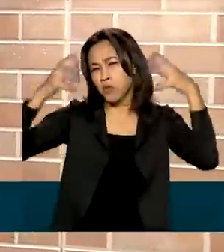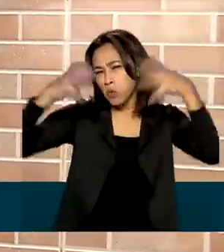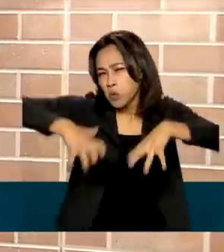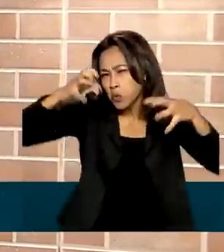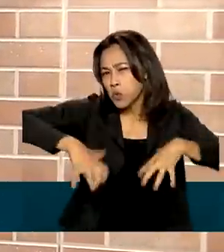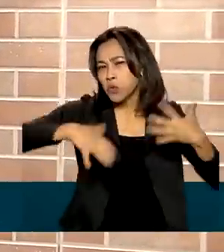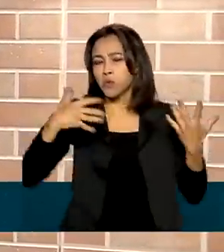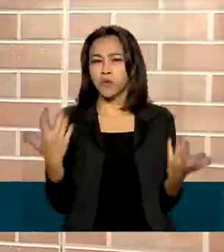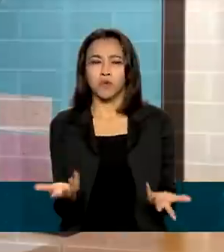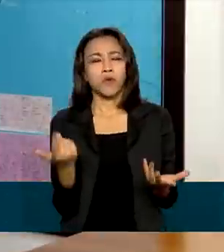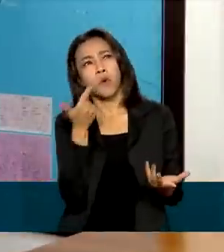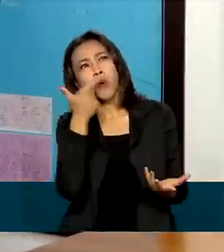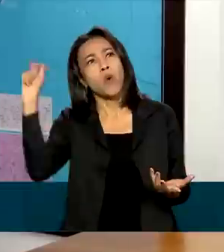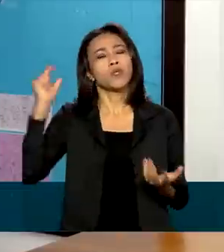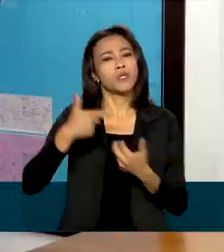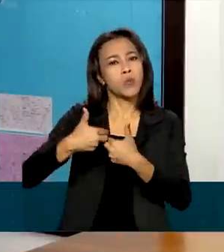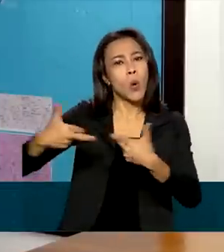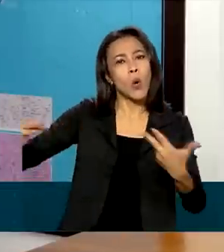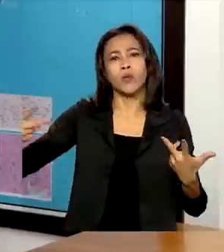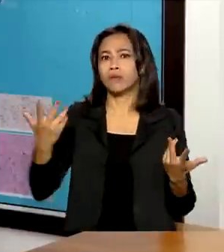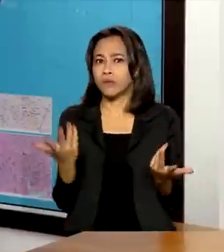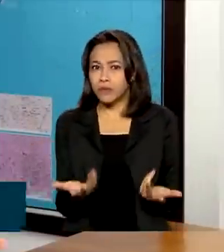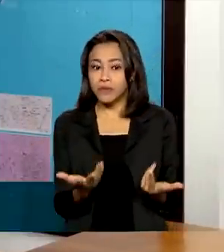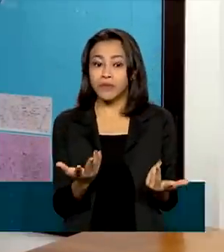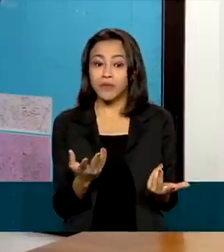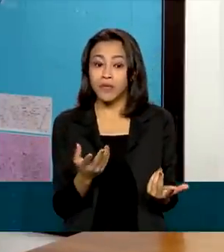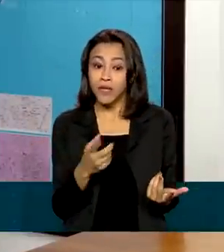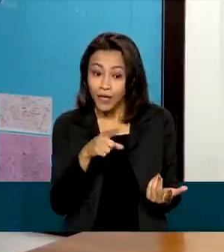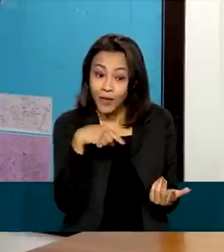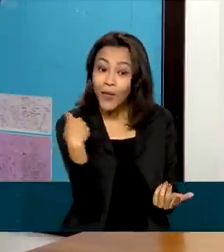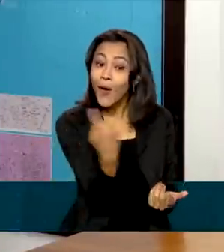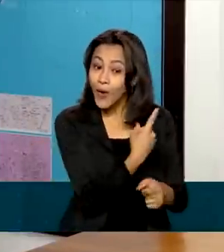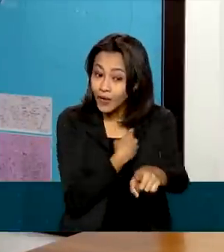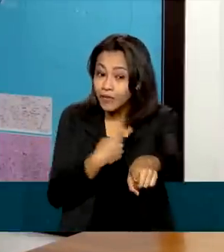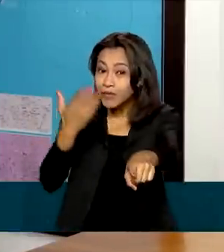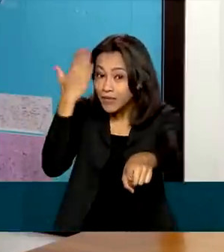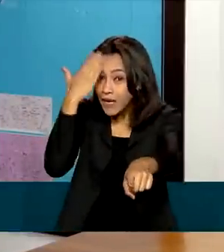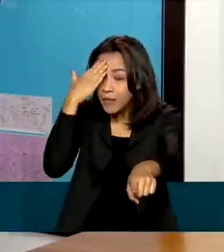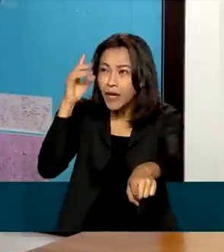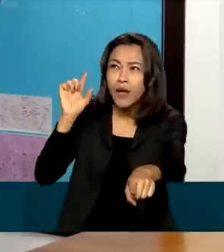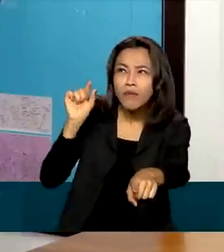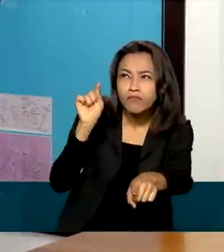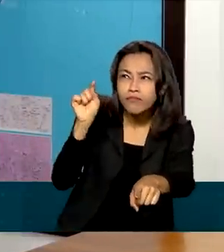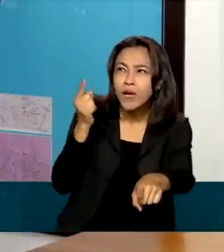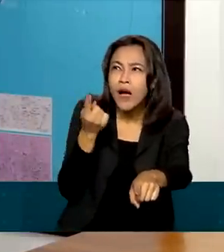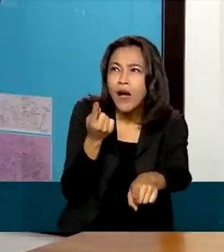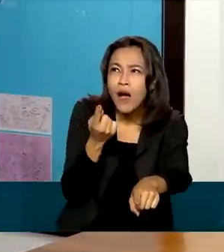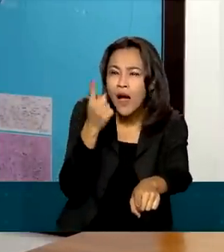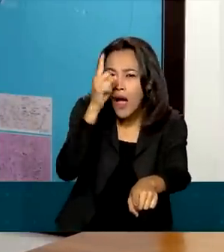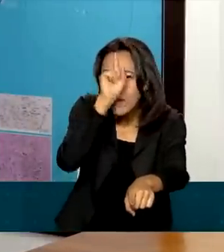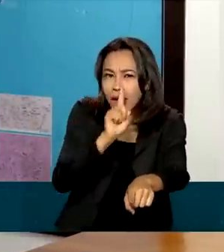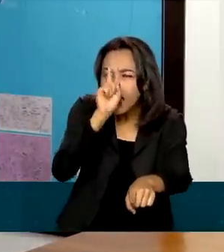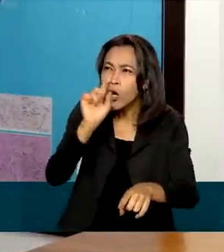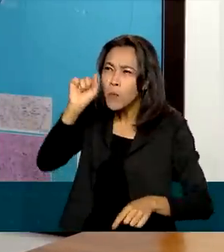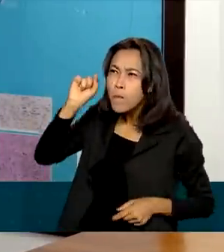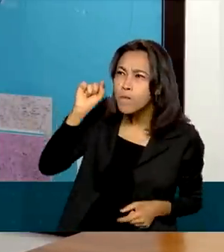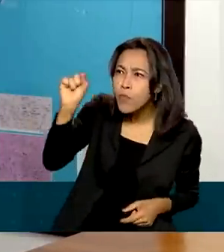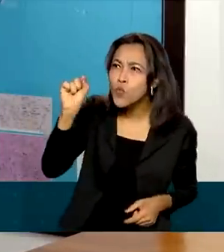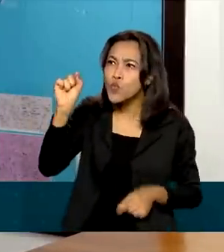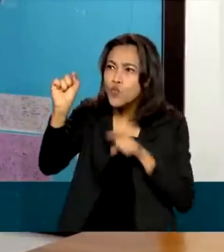como em Petrópolis, teve um deslizamento, nós vamos ter aquele pontinho amarelo onde estavam